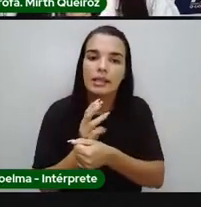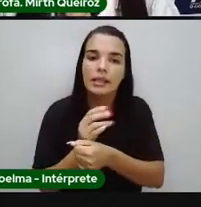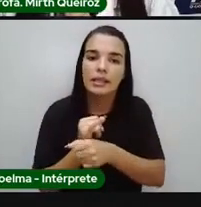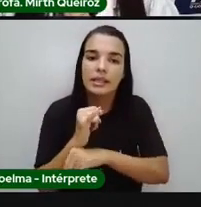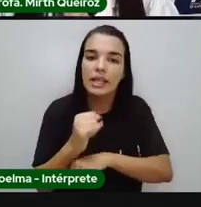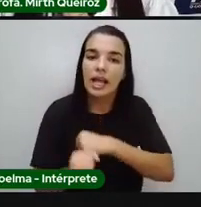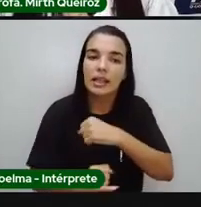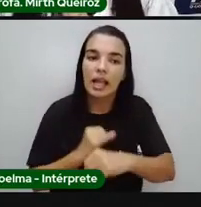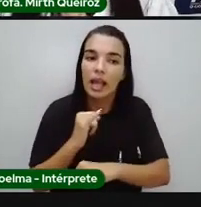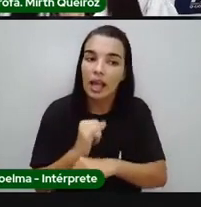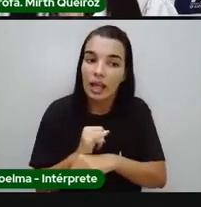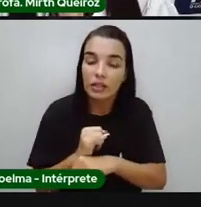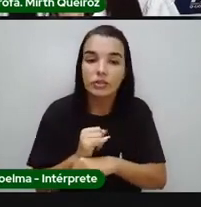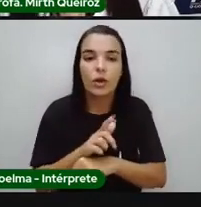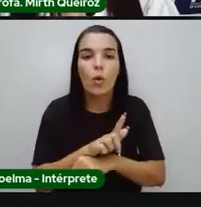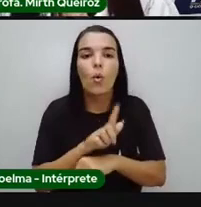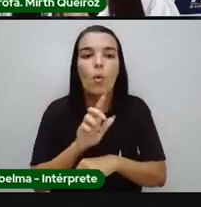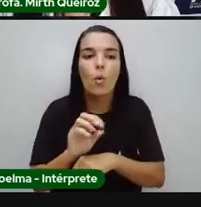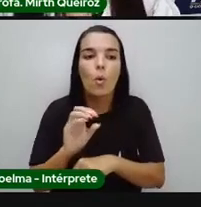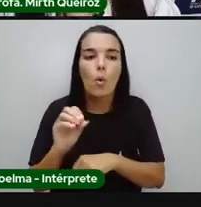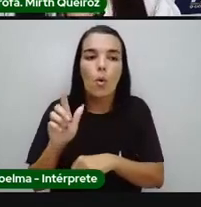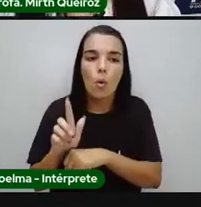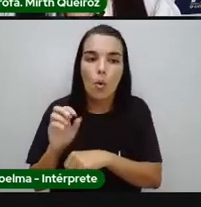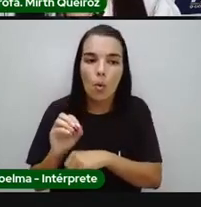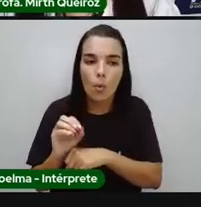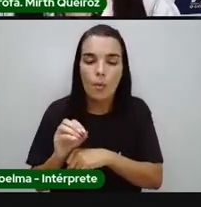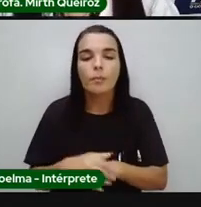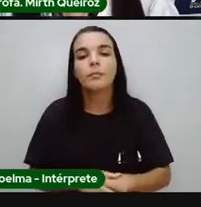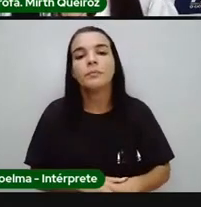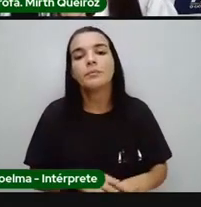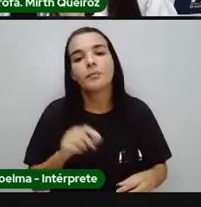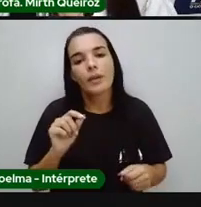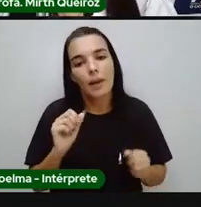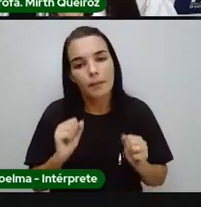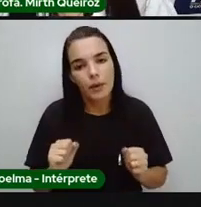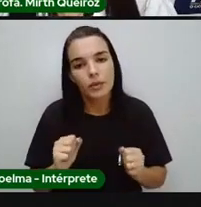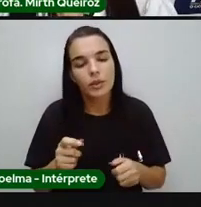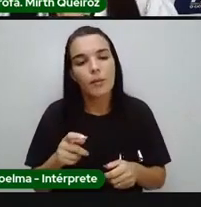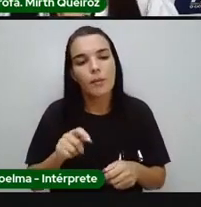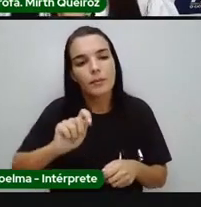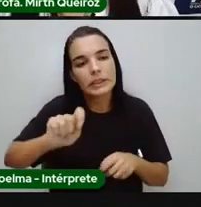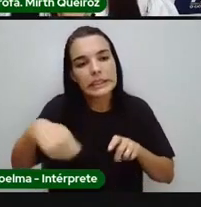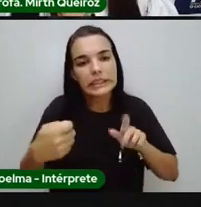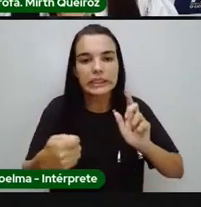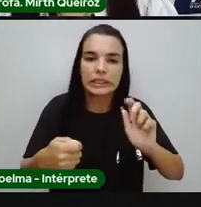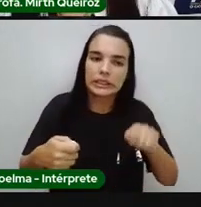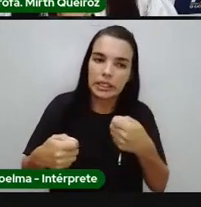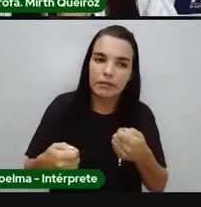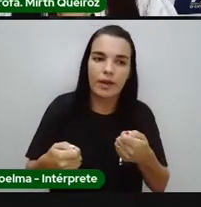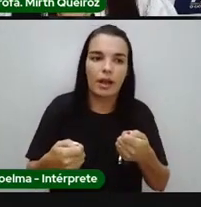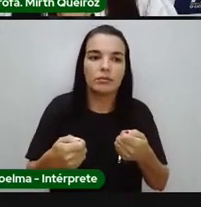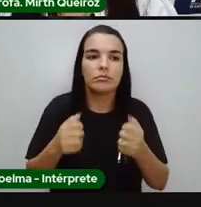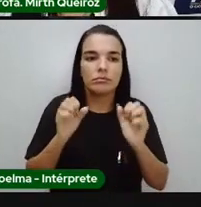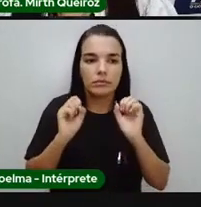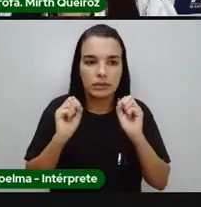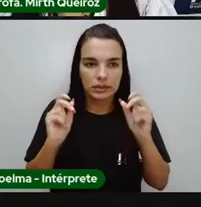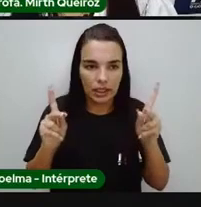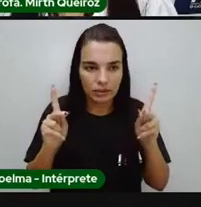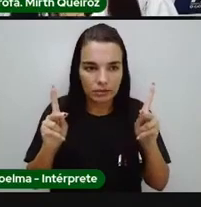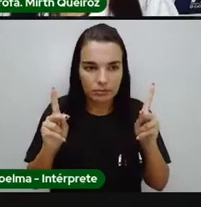internet, ir lá no Google, e colocar o nome da palavra ali e buscar o significado delas. Se não tiver internet,